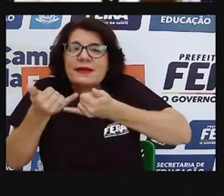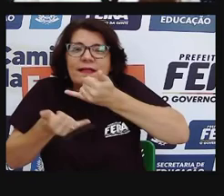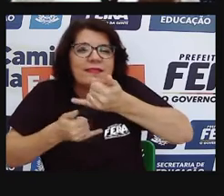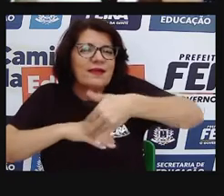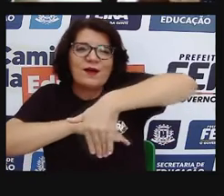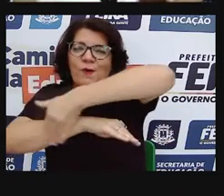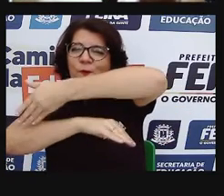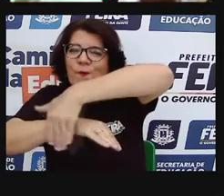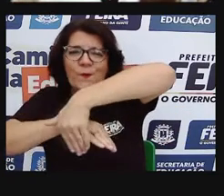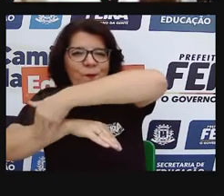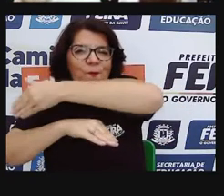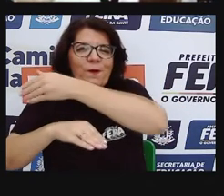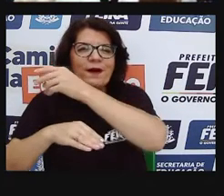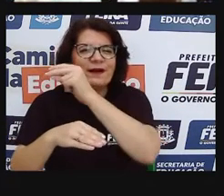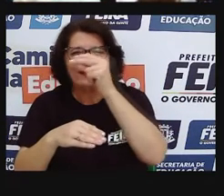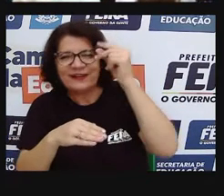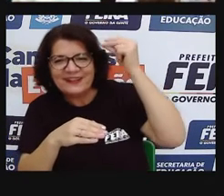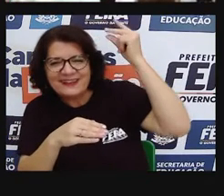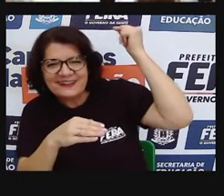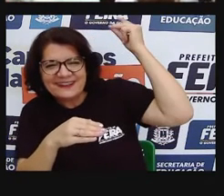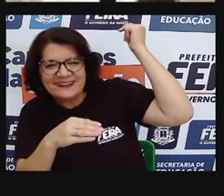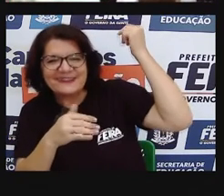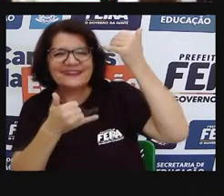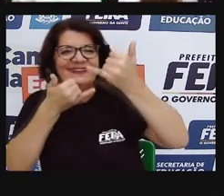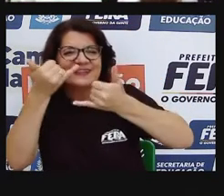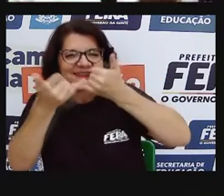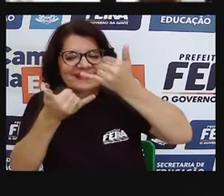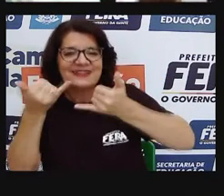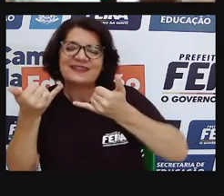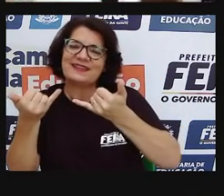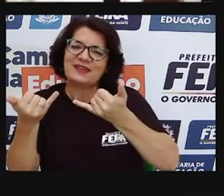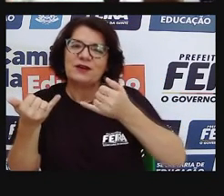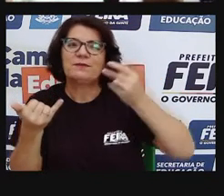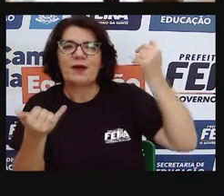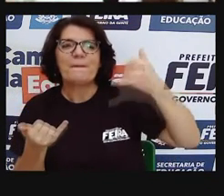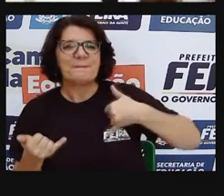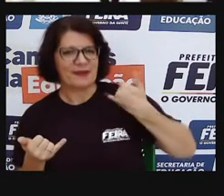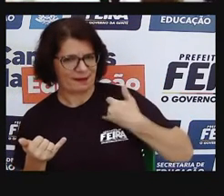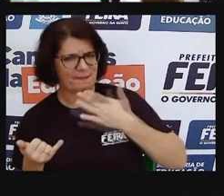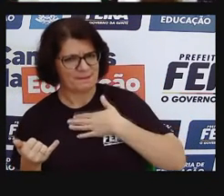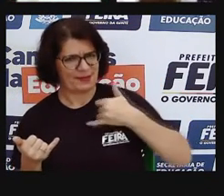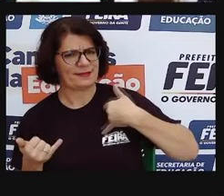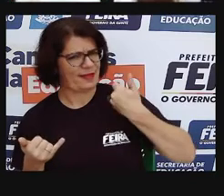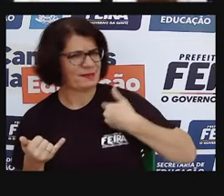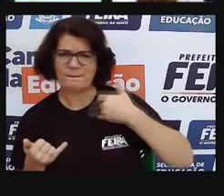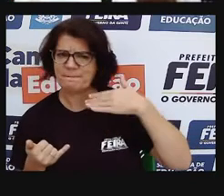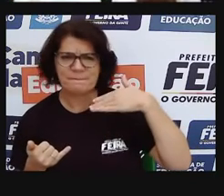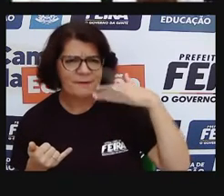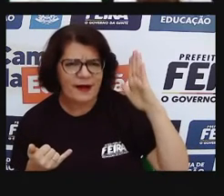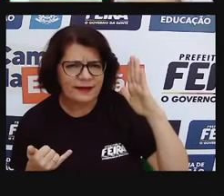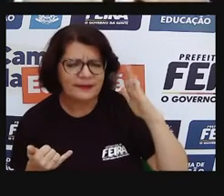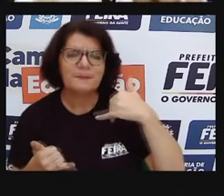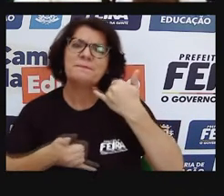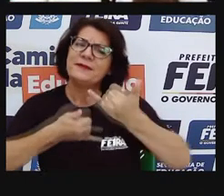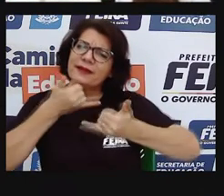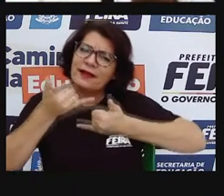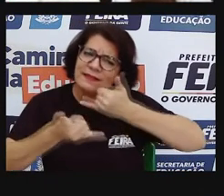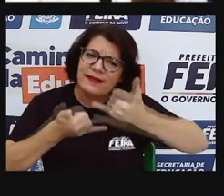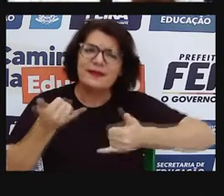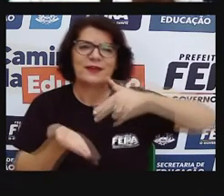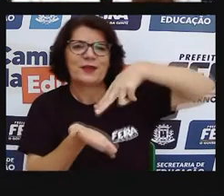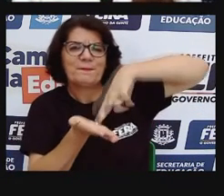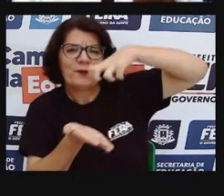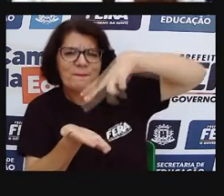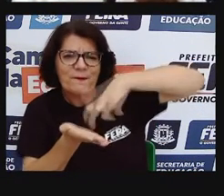brincadeiras tão conhecidas, de pessoas, né, da minha idade para mais. Então, a gente que brincou na